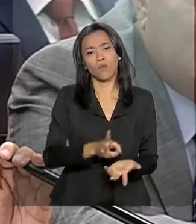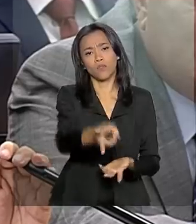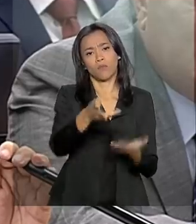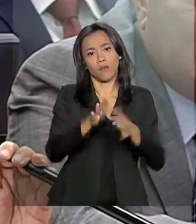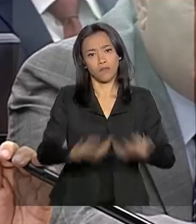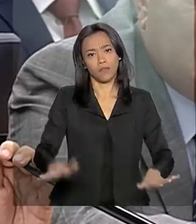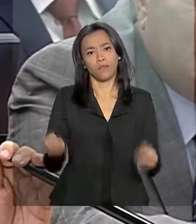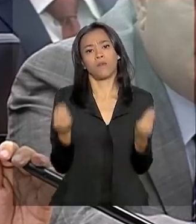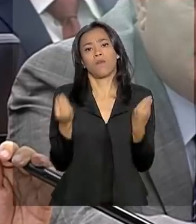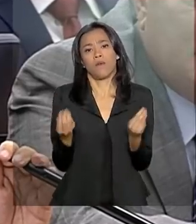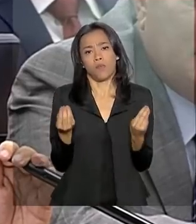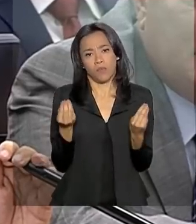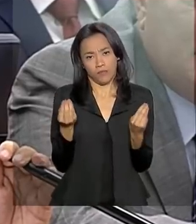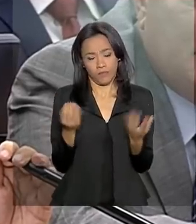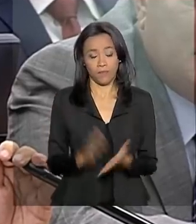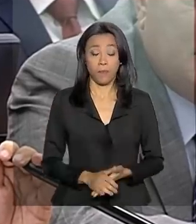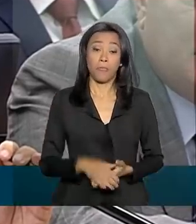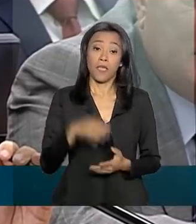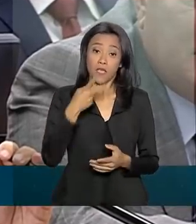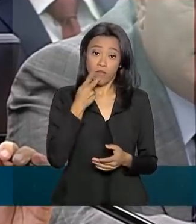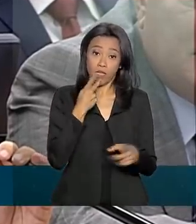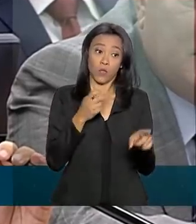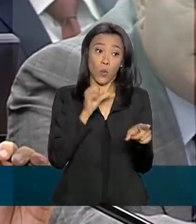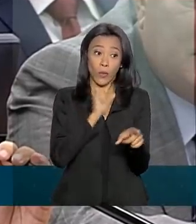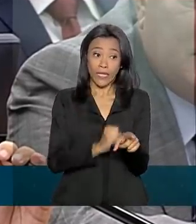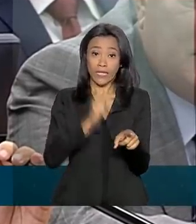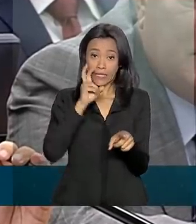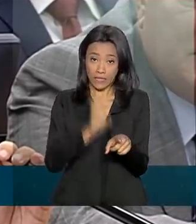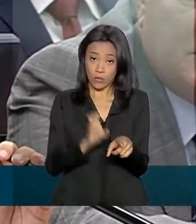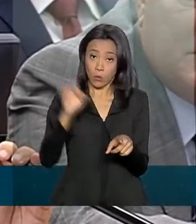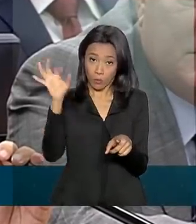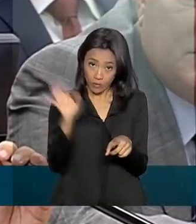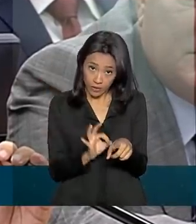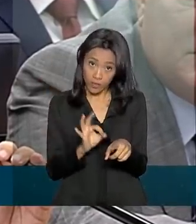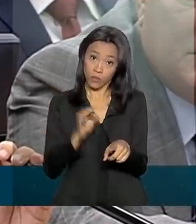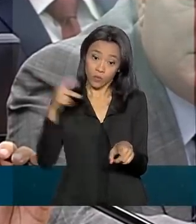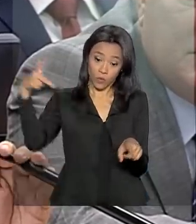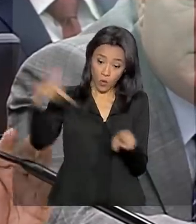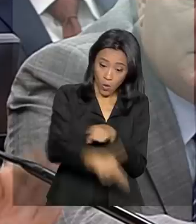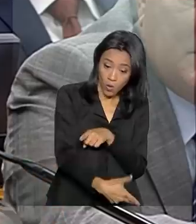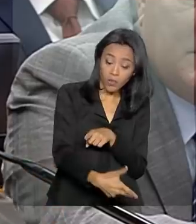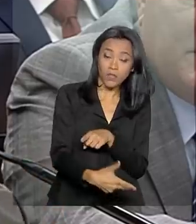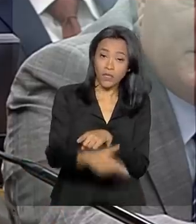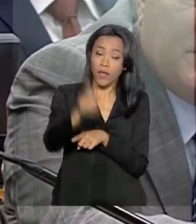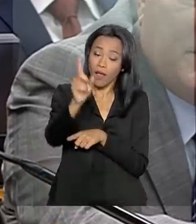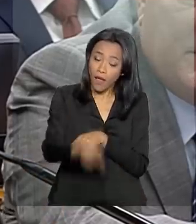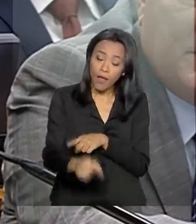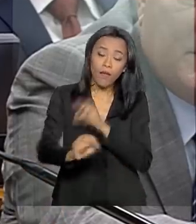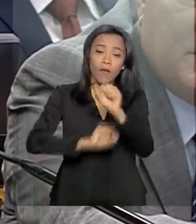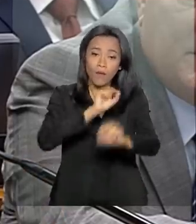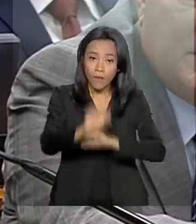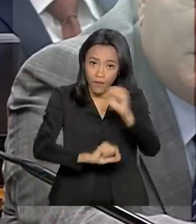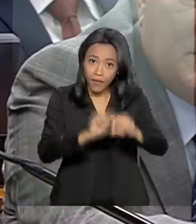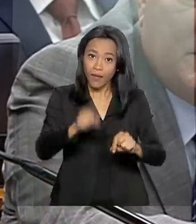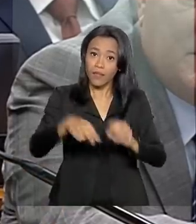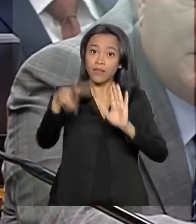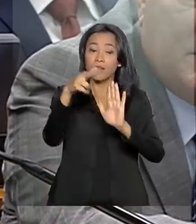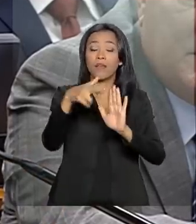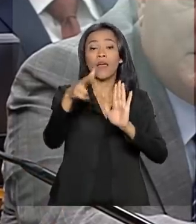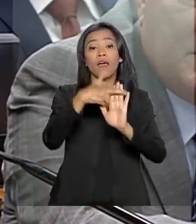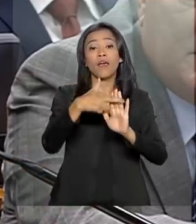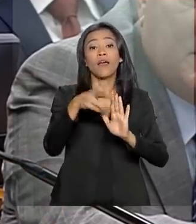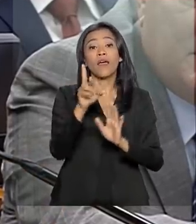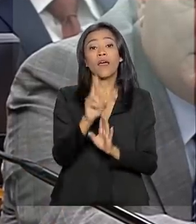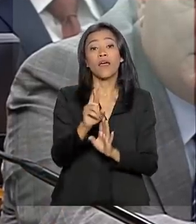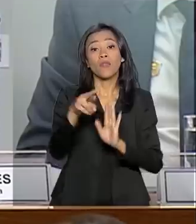Em torno de 85% do corte que será feito com essa reforma será do regime geral, daqueles que